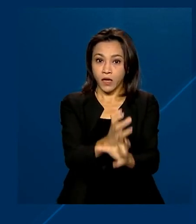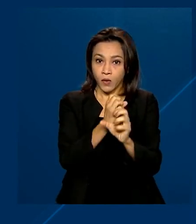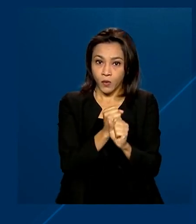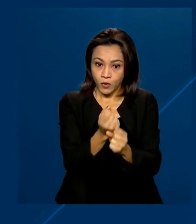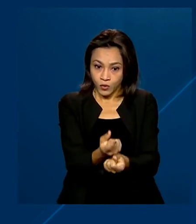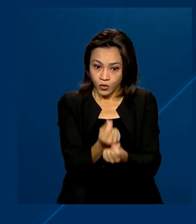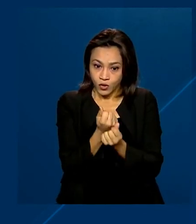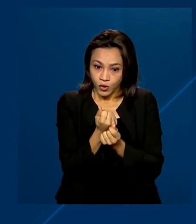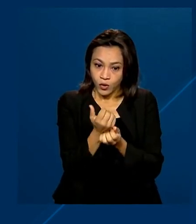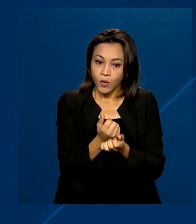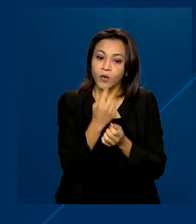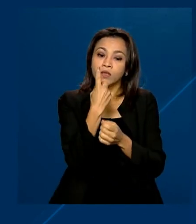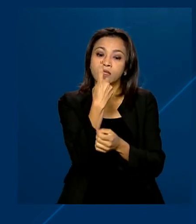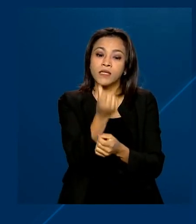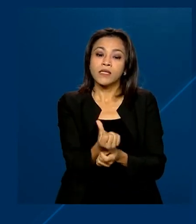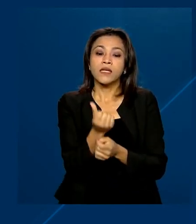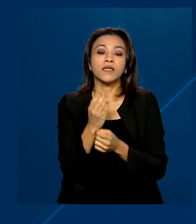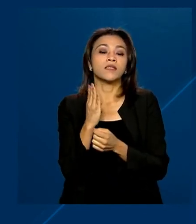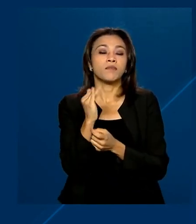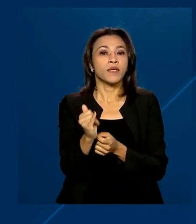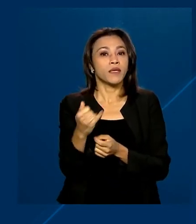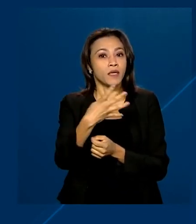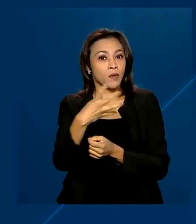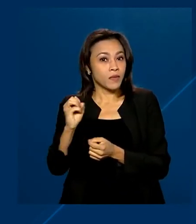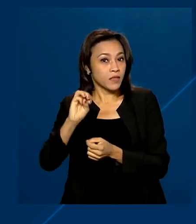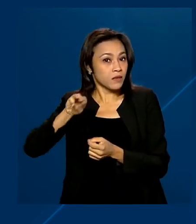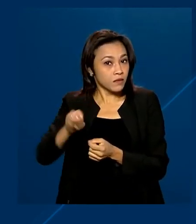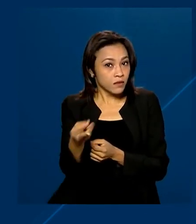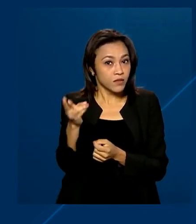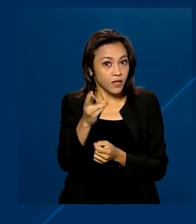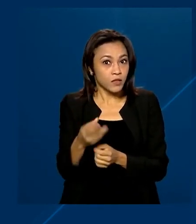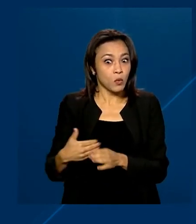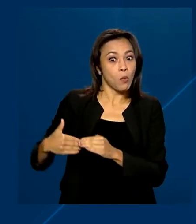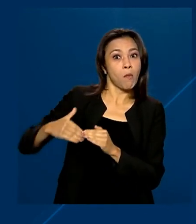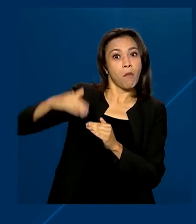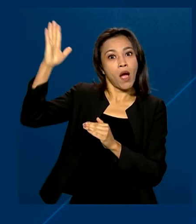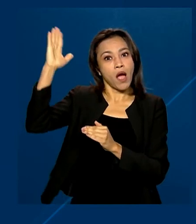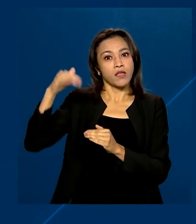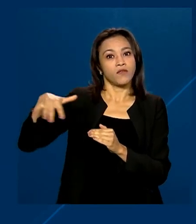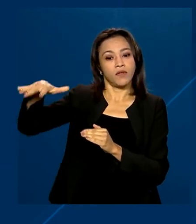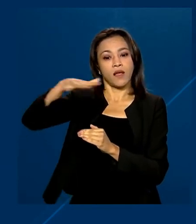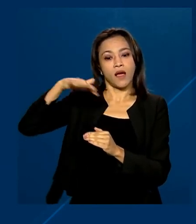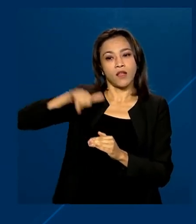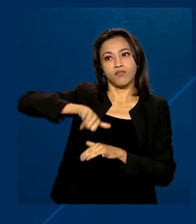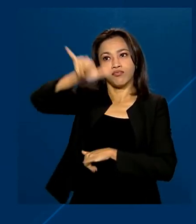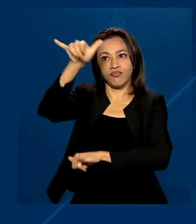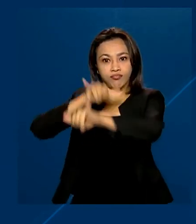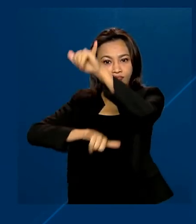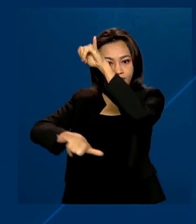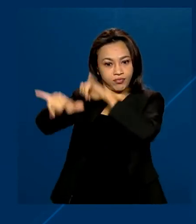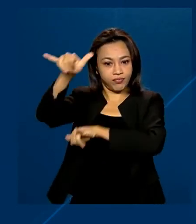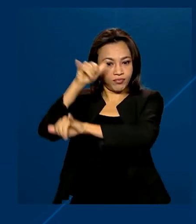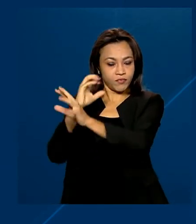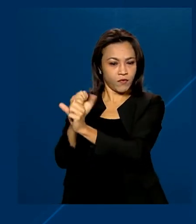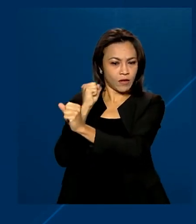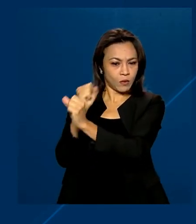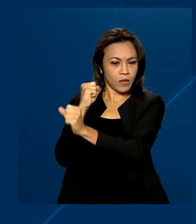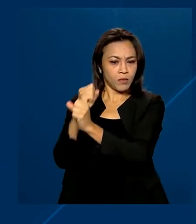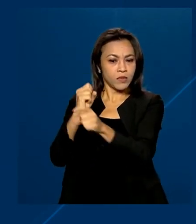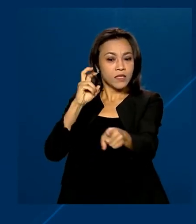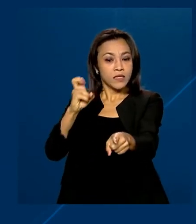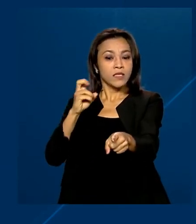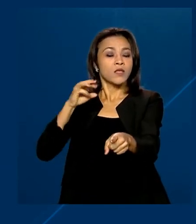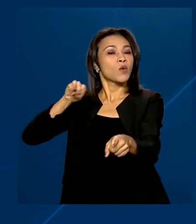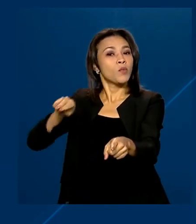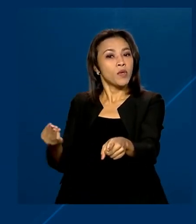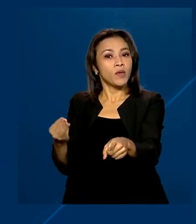e 400 milhões de reais. O maior crescimento foi o do setor de transporte aéreo, que teve faturamento de 5 bilhões